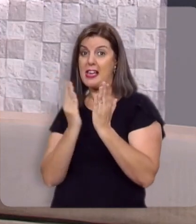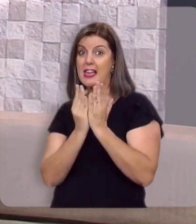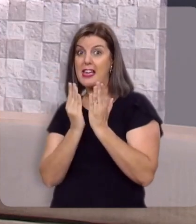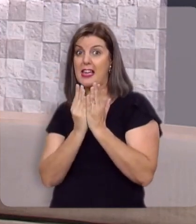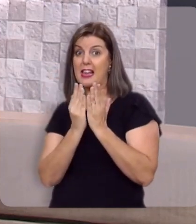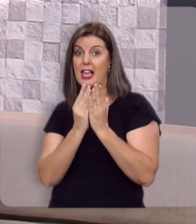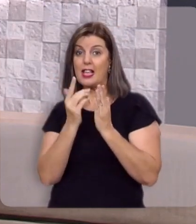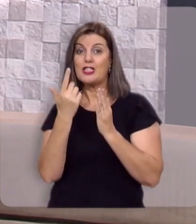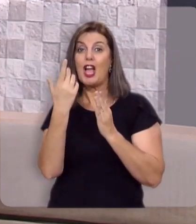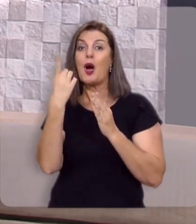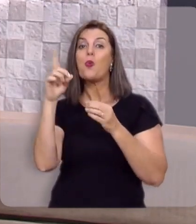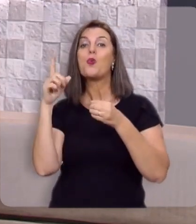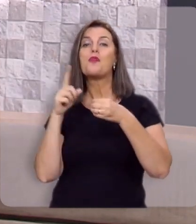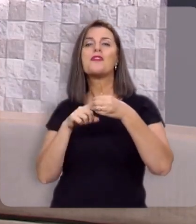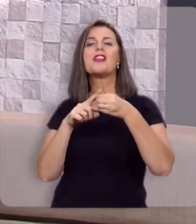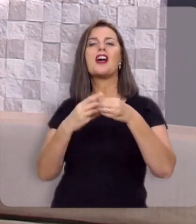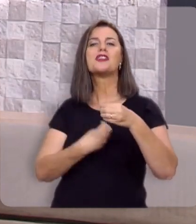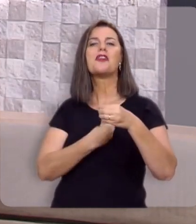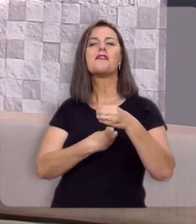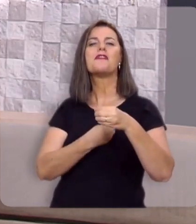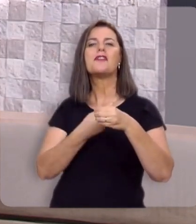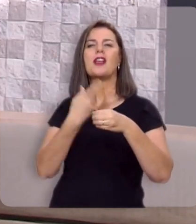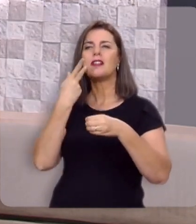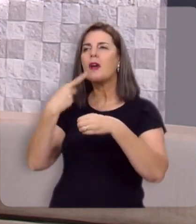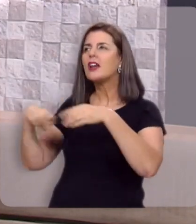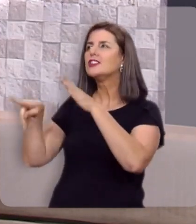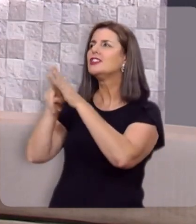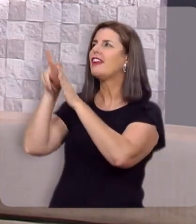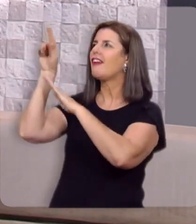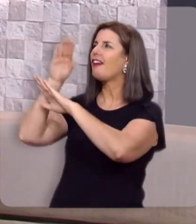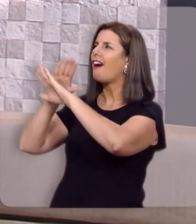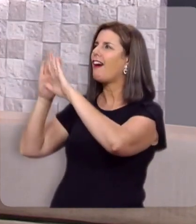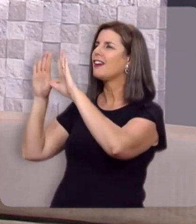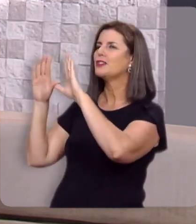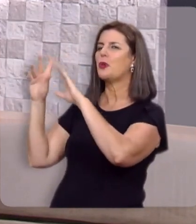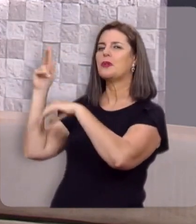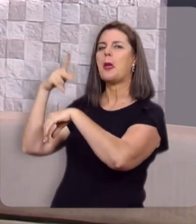fazer a última viagem da vida rumo à pátria celestial.